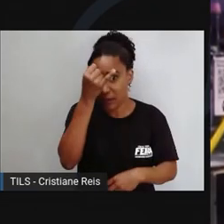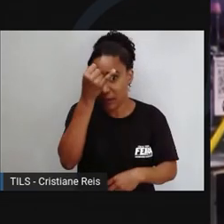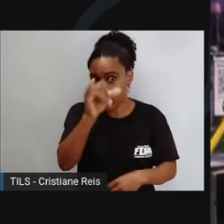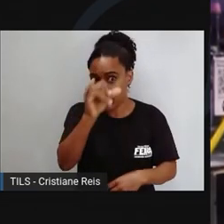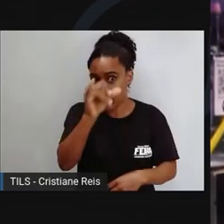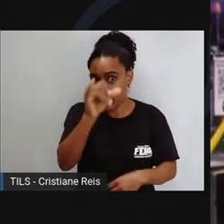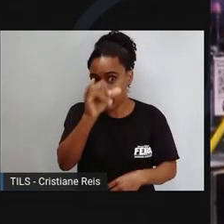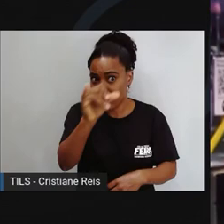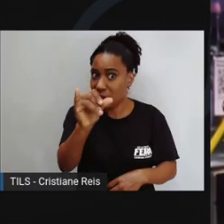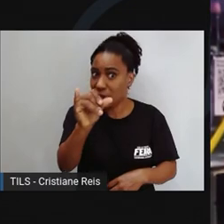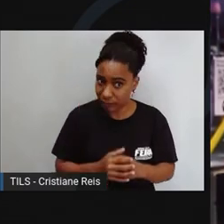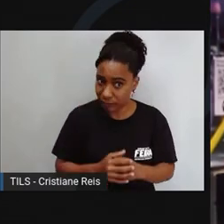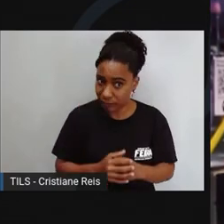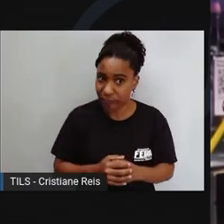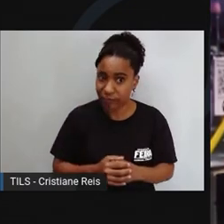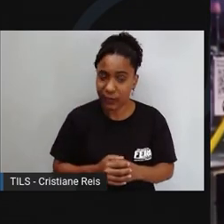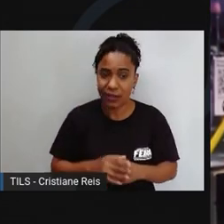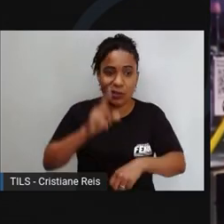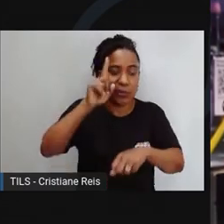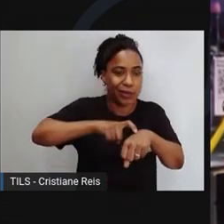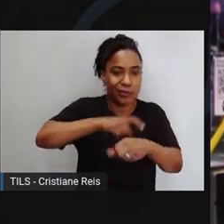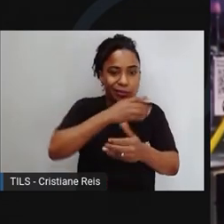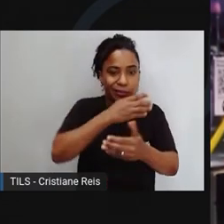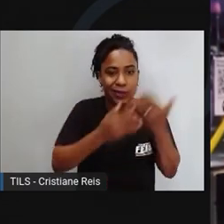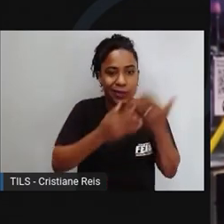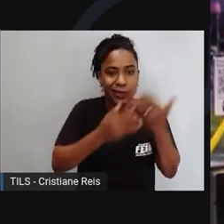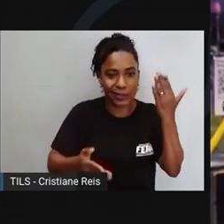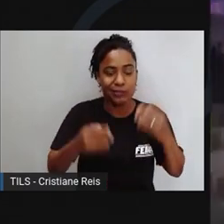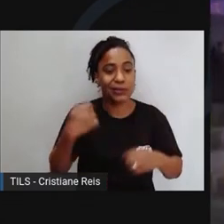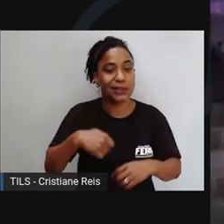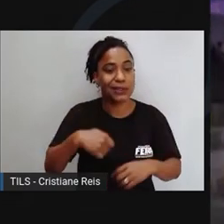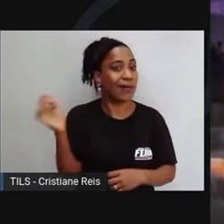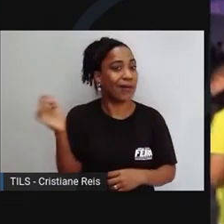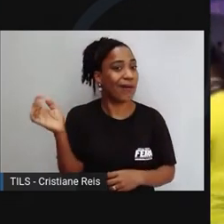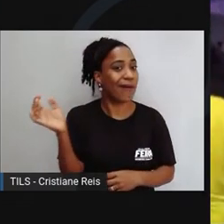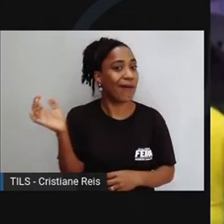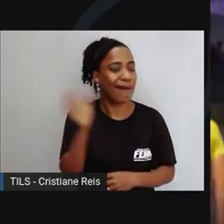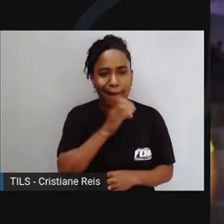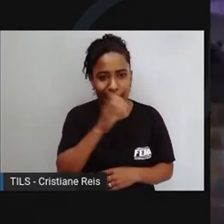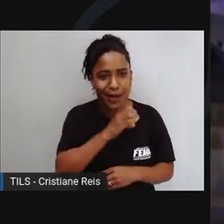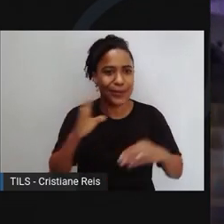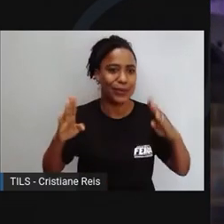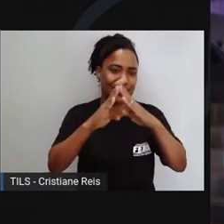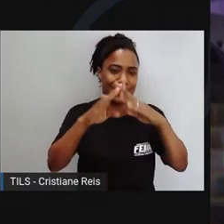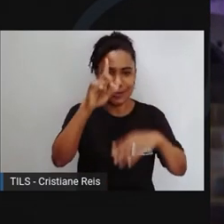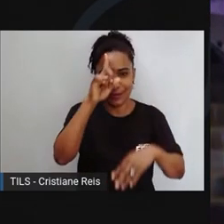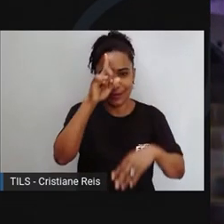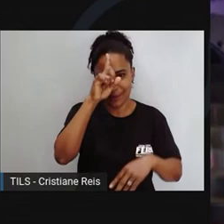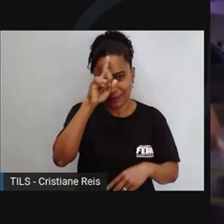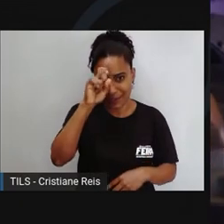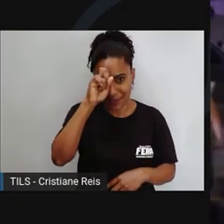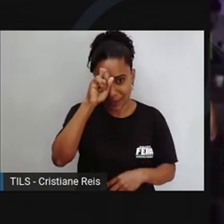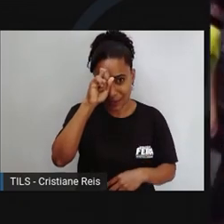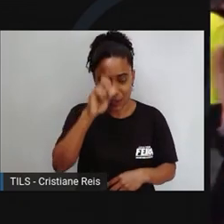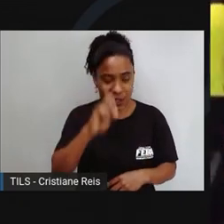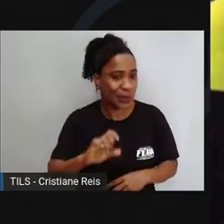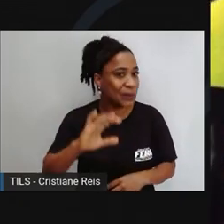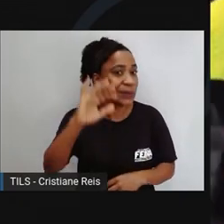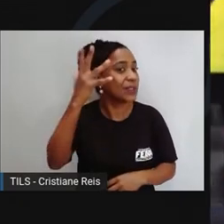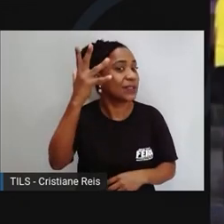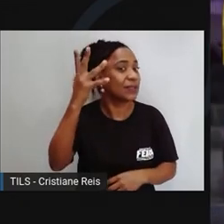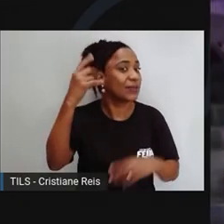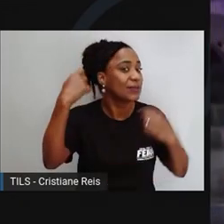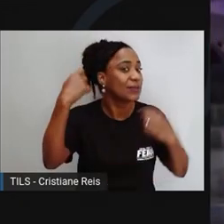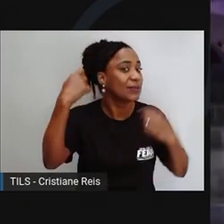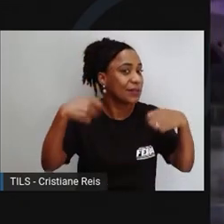vai fazer você perder tempo e o que você precisa é chegar no hospital. Então, o que fazer no momento zero do acontecimento do acidente? Primeiro,